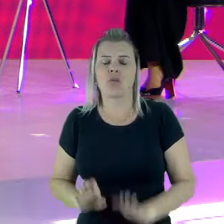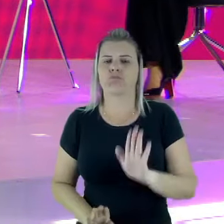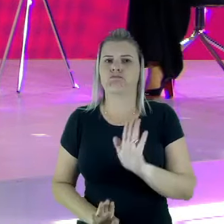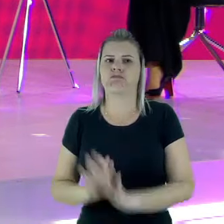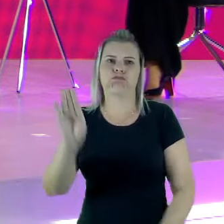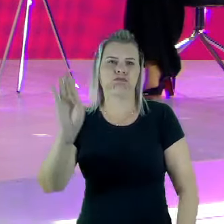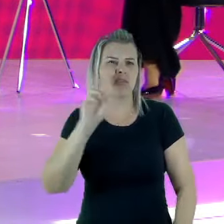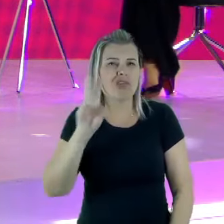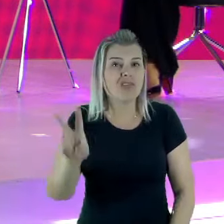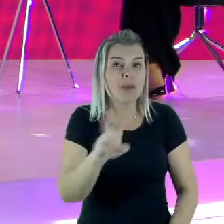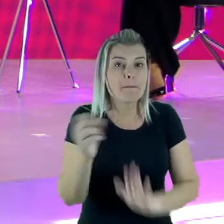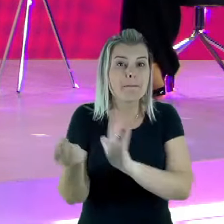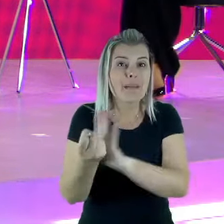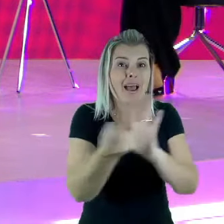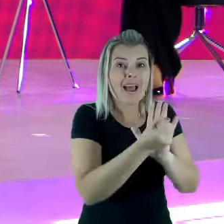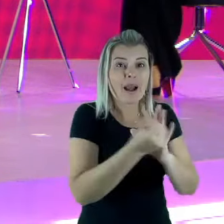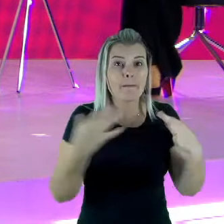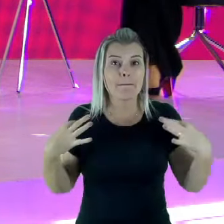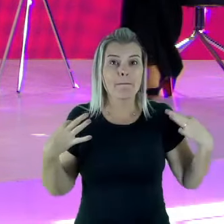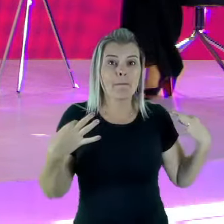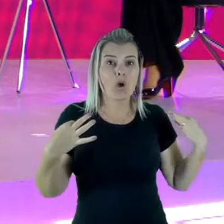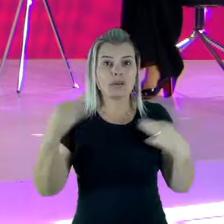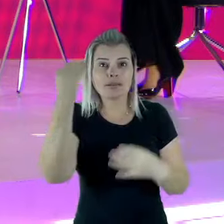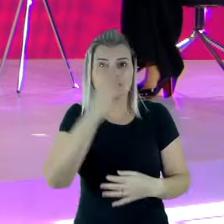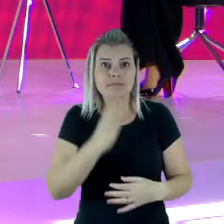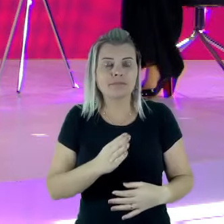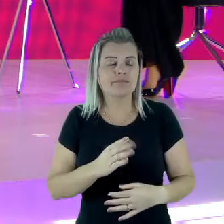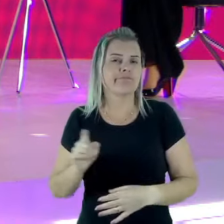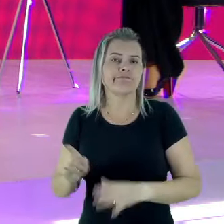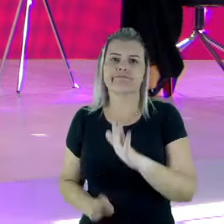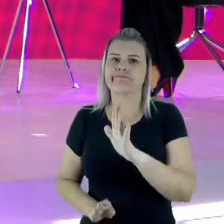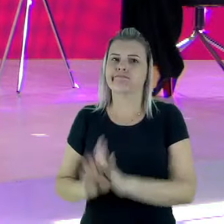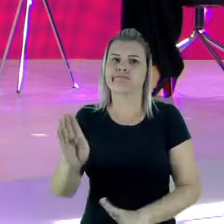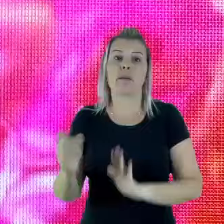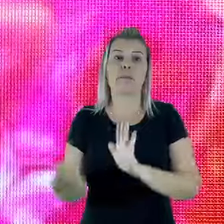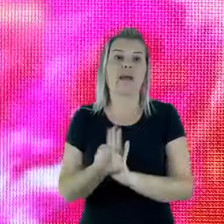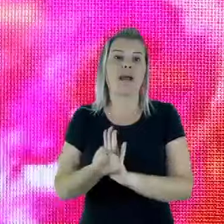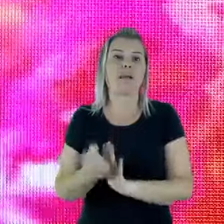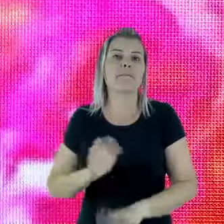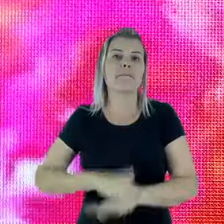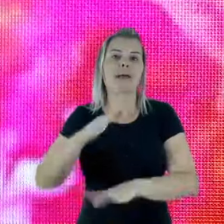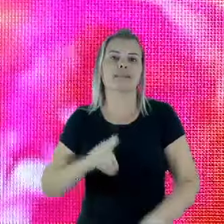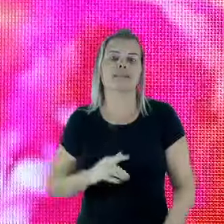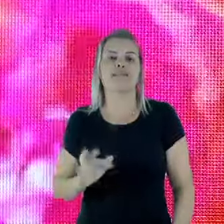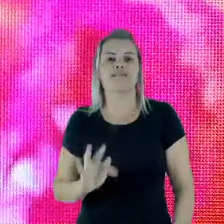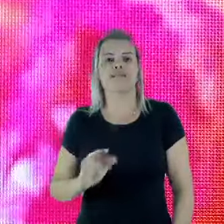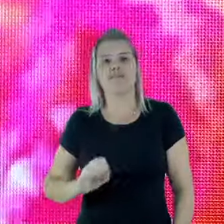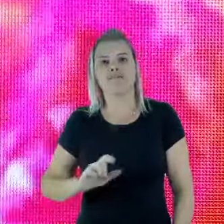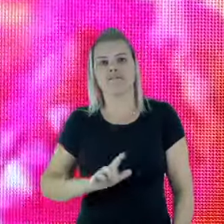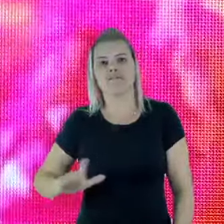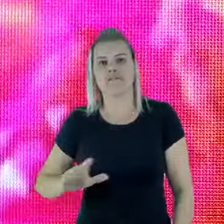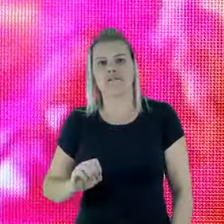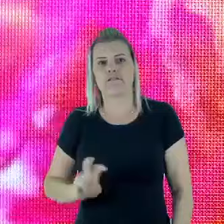aqui de moda brasileira, é disparado no segmento premium as marcas com o maior número de followers que tenha